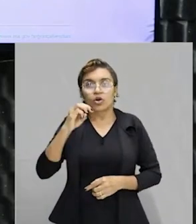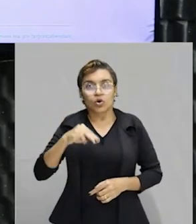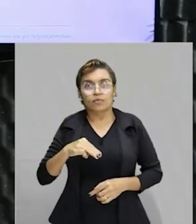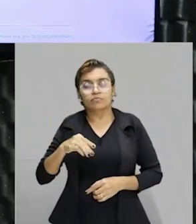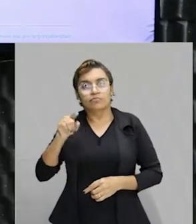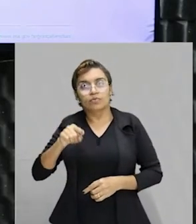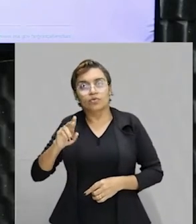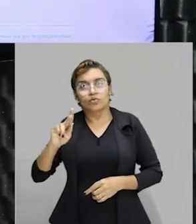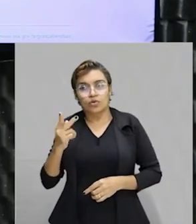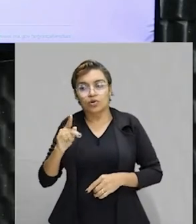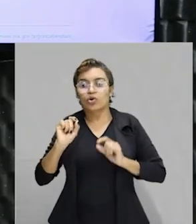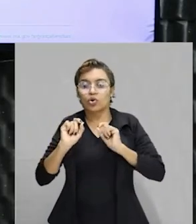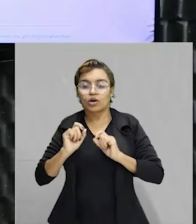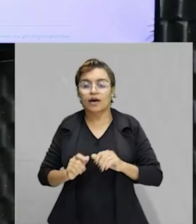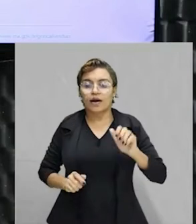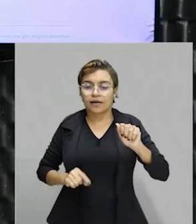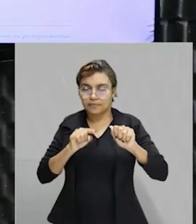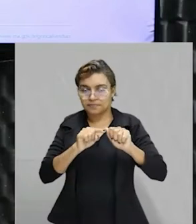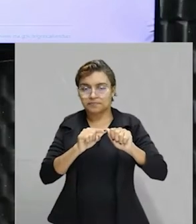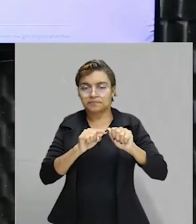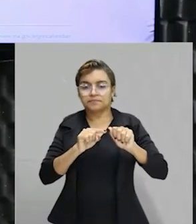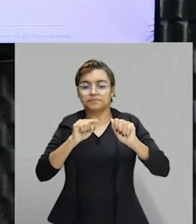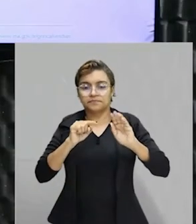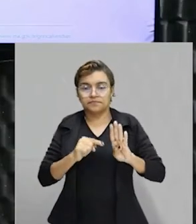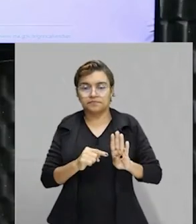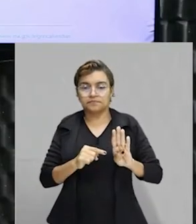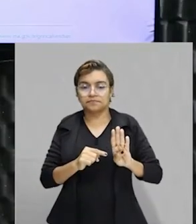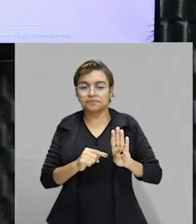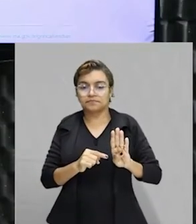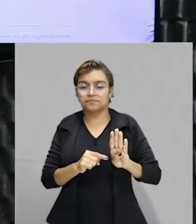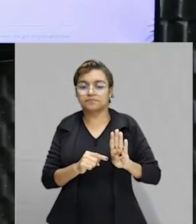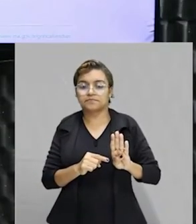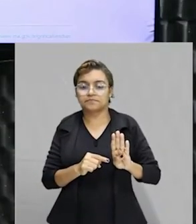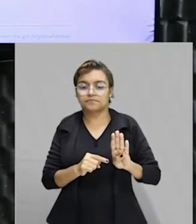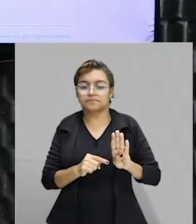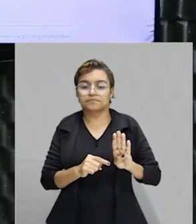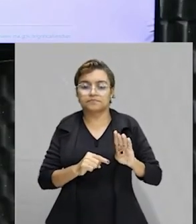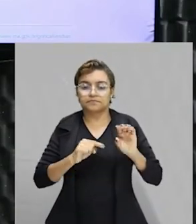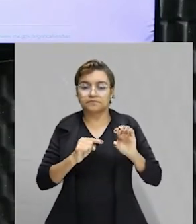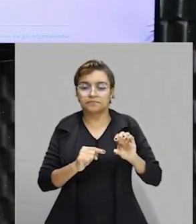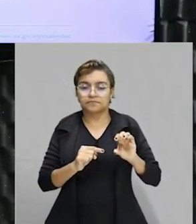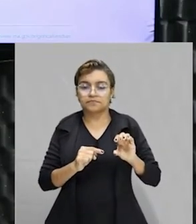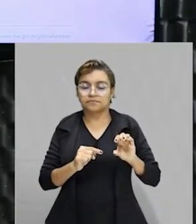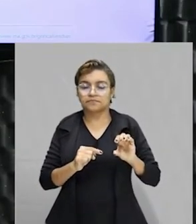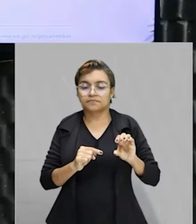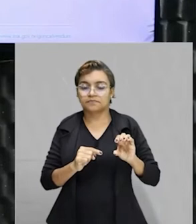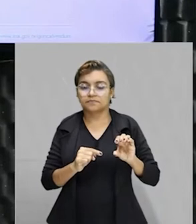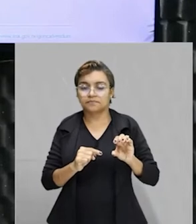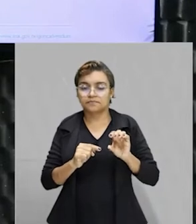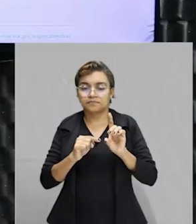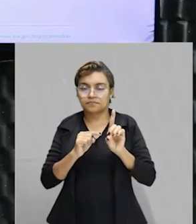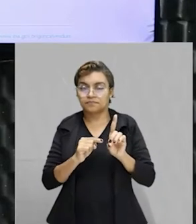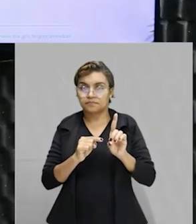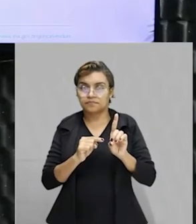Na letra A, um vírgula meia quatro. Na letra B, sete vírgula dois ou sete vírgula vinte. Na letra C, oito.